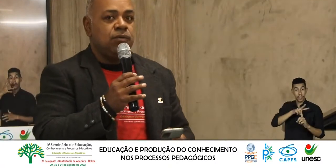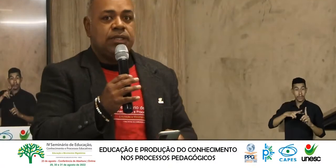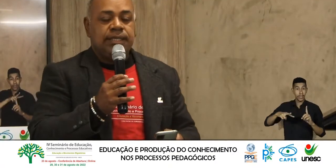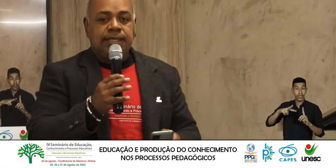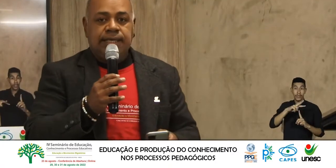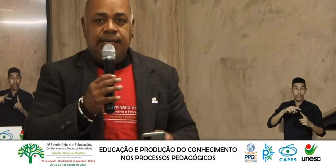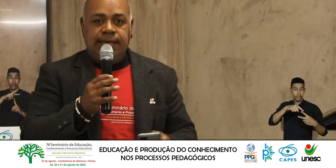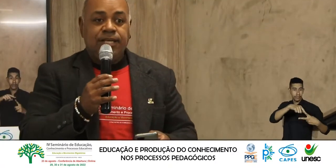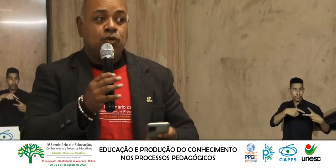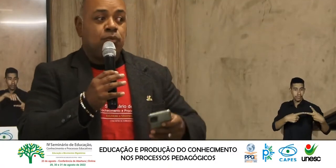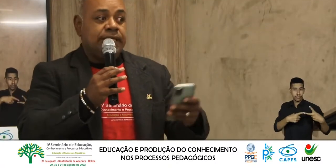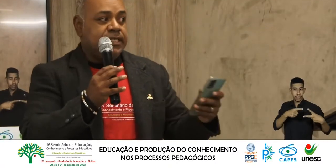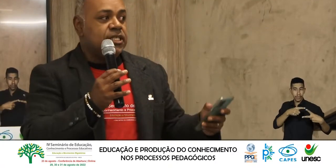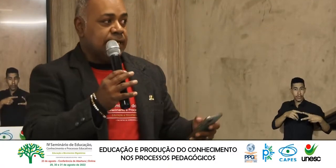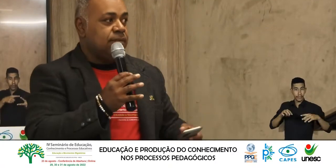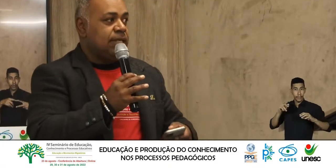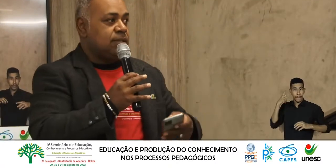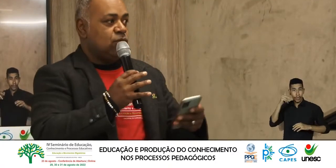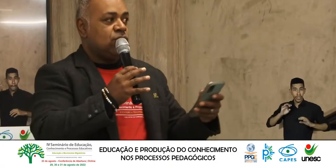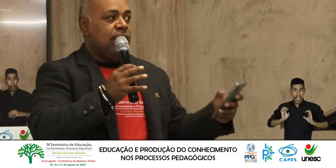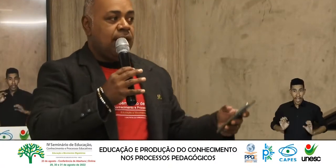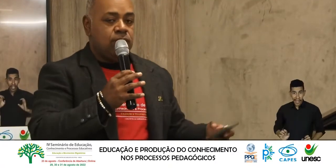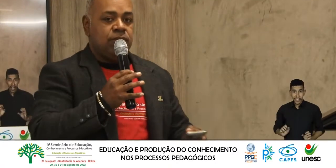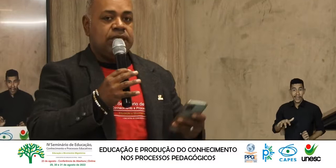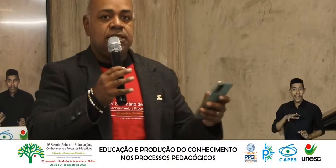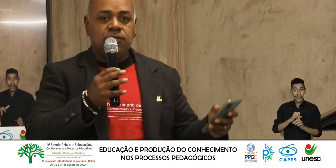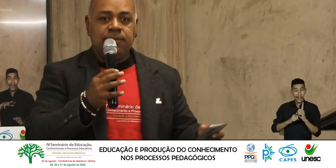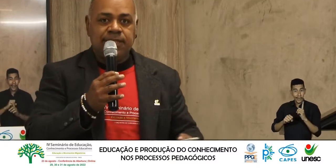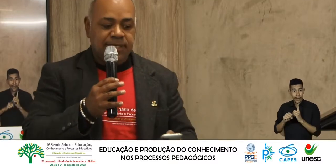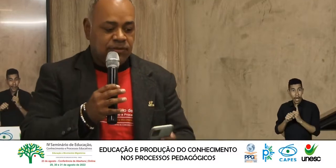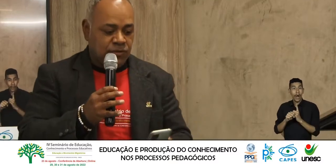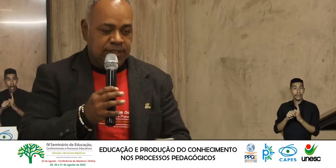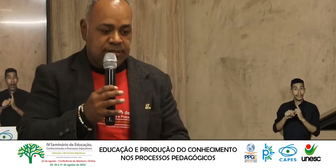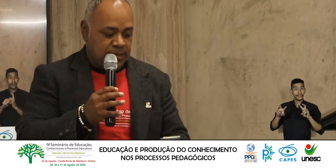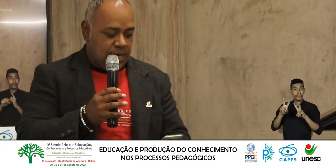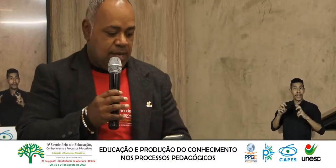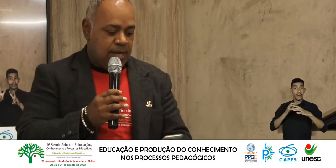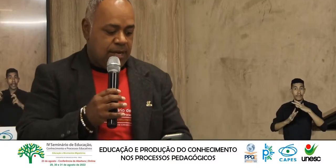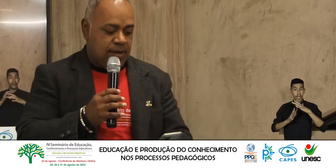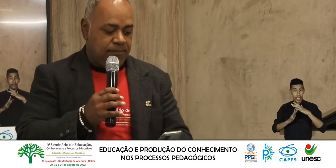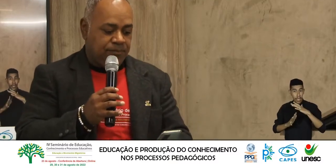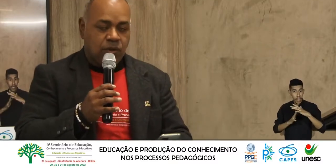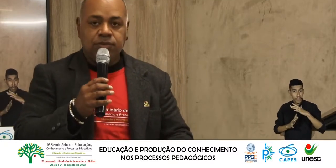exposição Ético-política Uma questão social Política Do tema das migrações